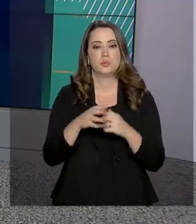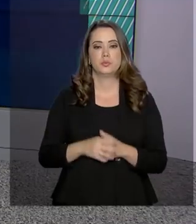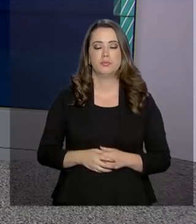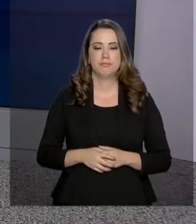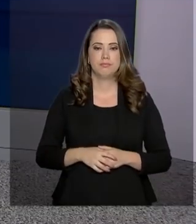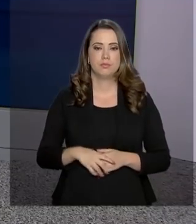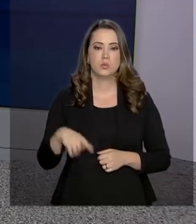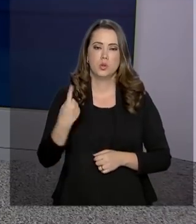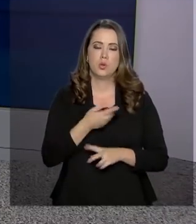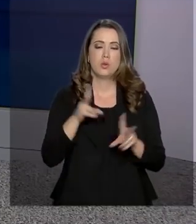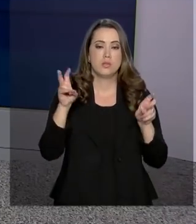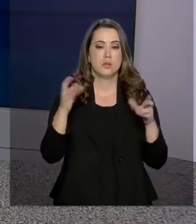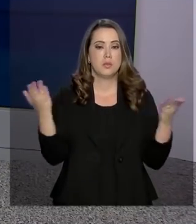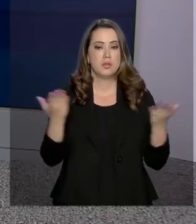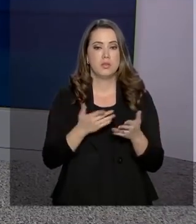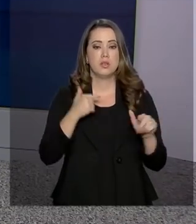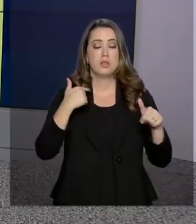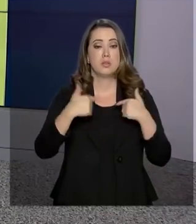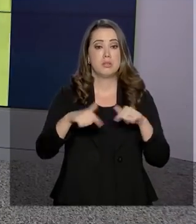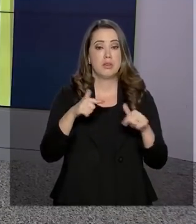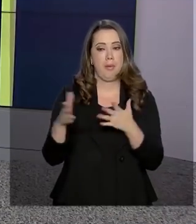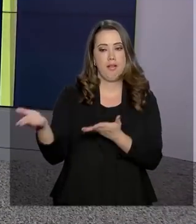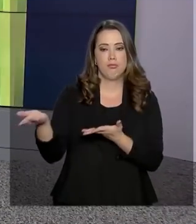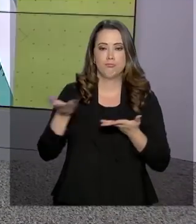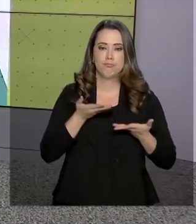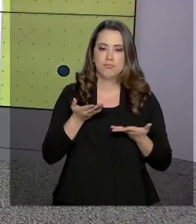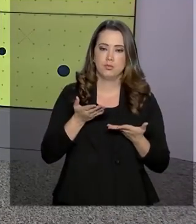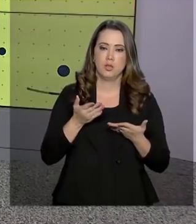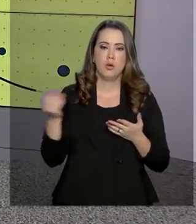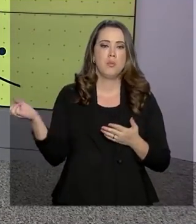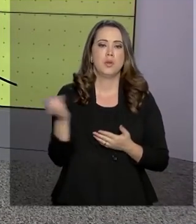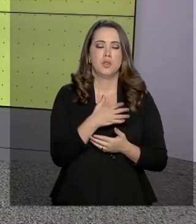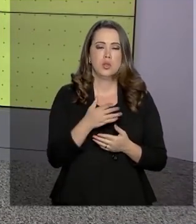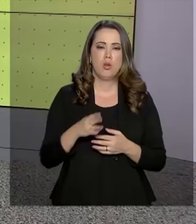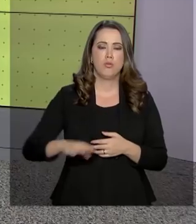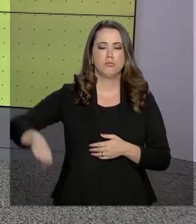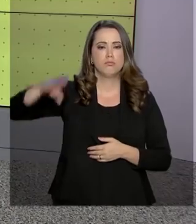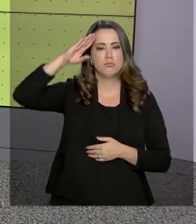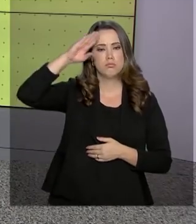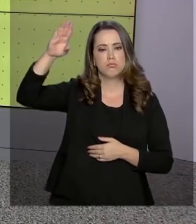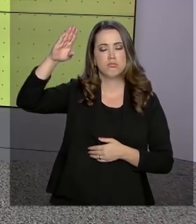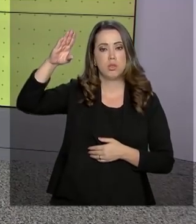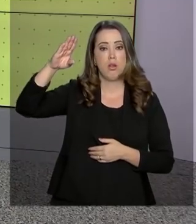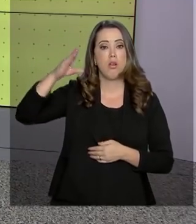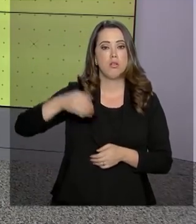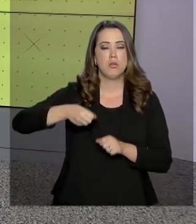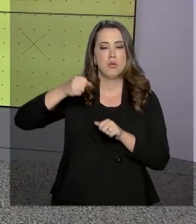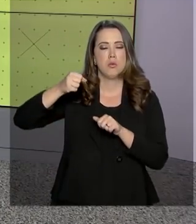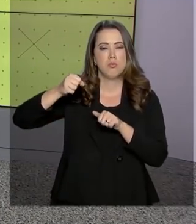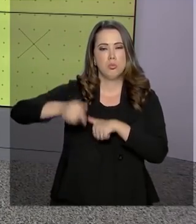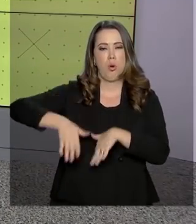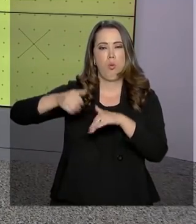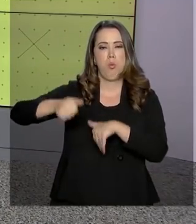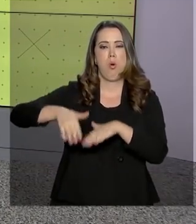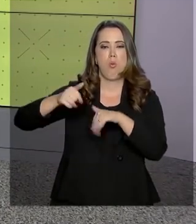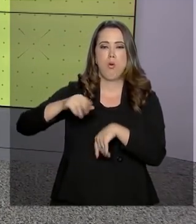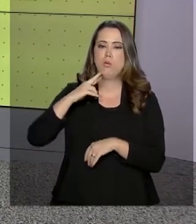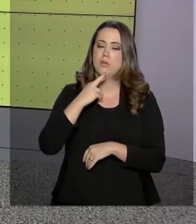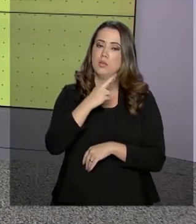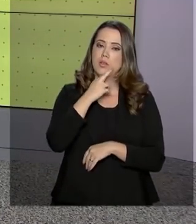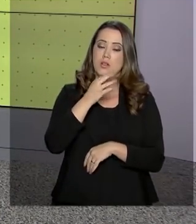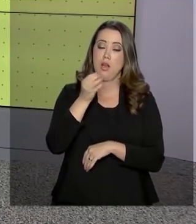O nosso assunto agora é a Operação Acolhida. Uma nova tropa foi enviada ao Estado de Roraima para ajudar no